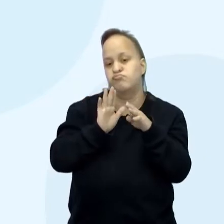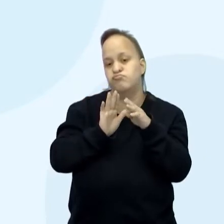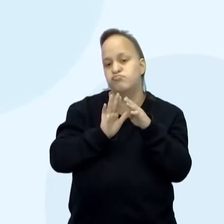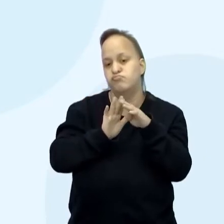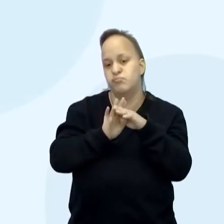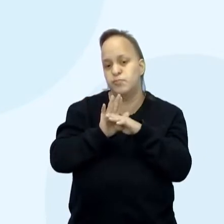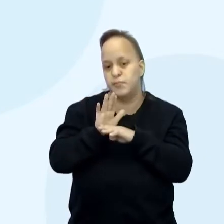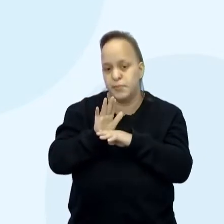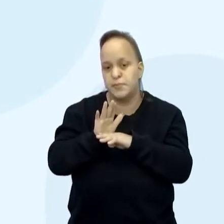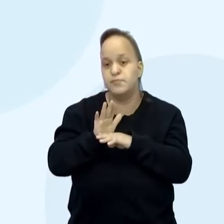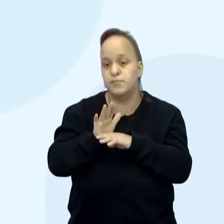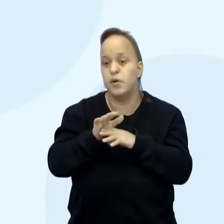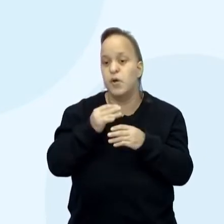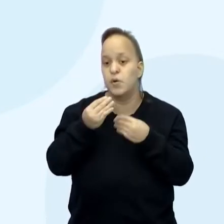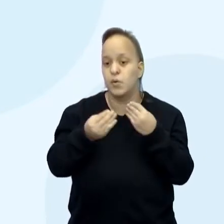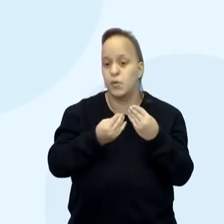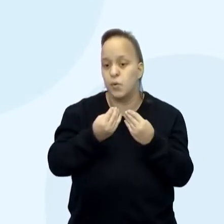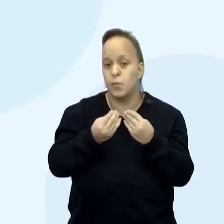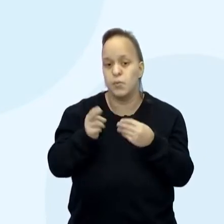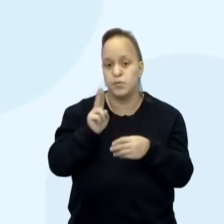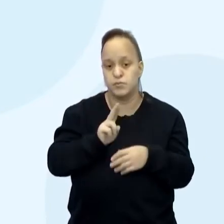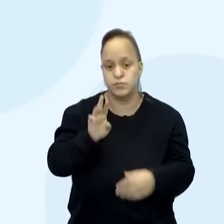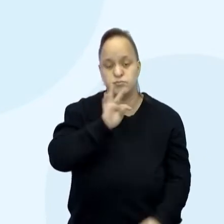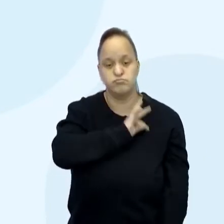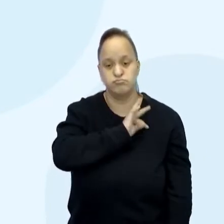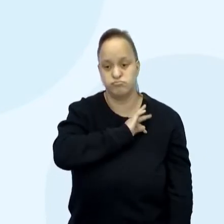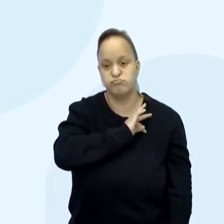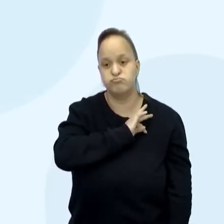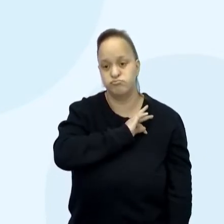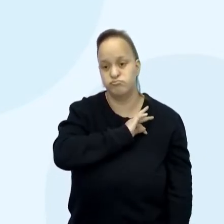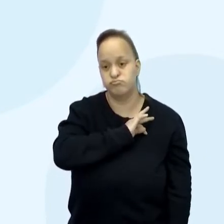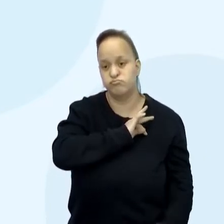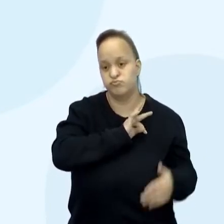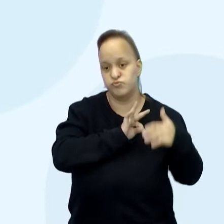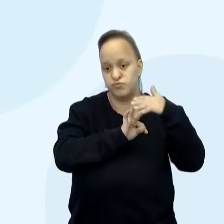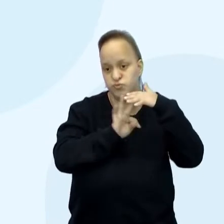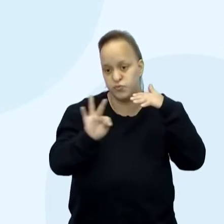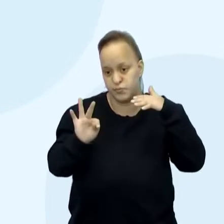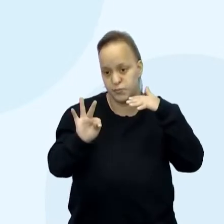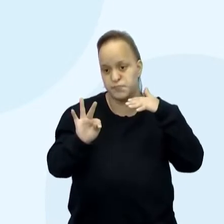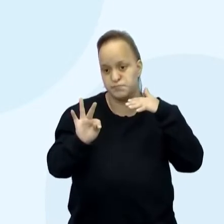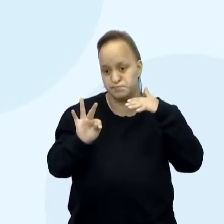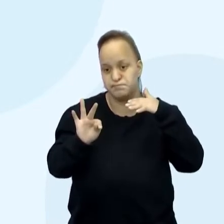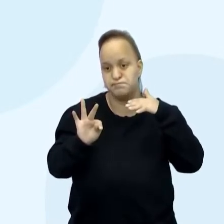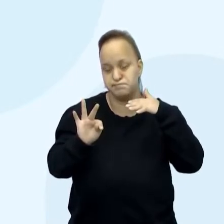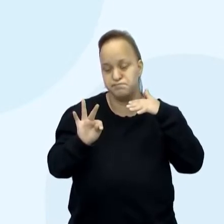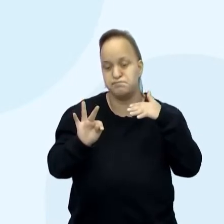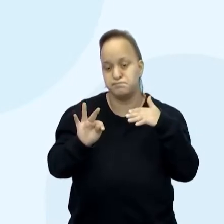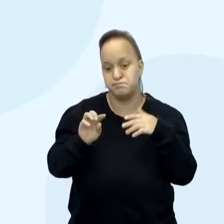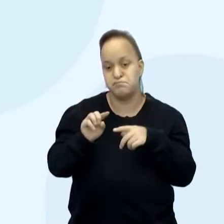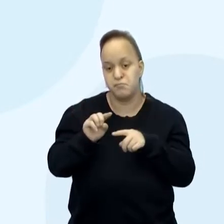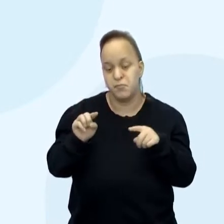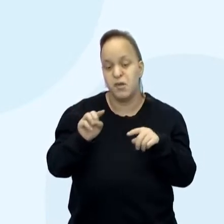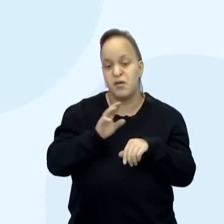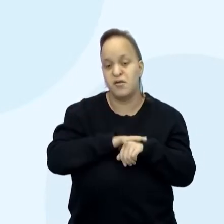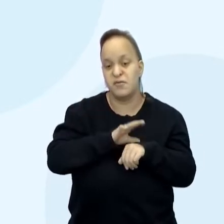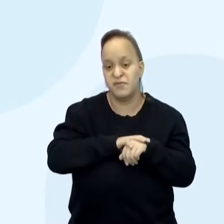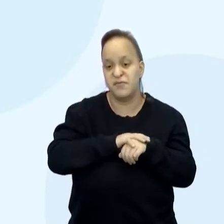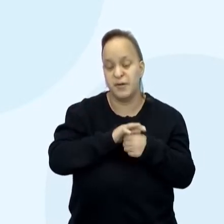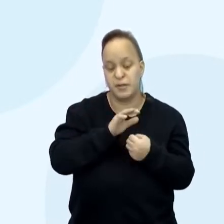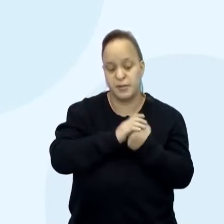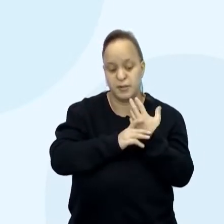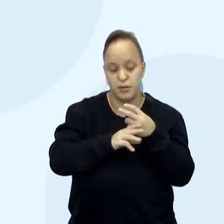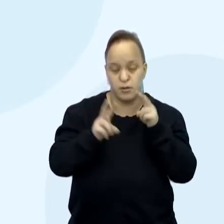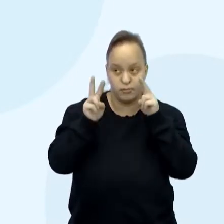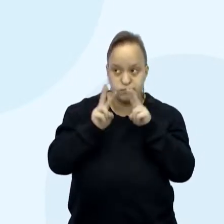formais. Então, esse design gráfico aí, ele faz essa comunicação visualmente.